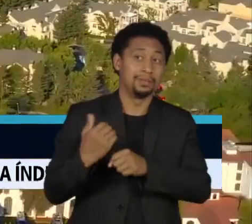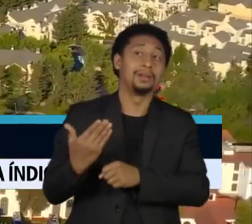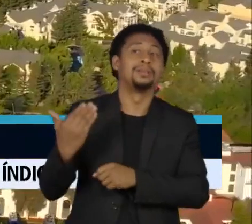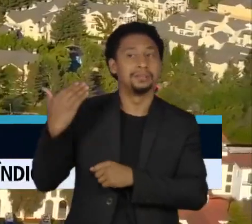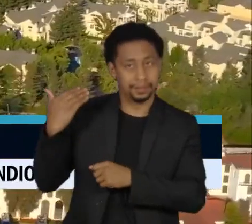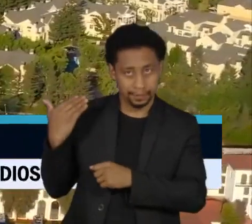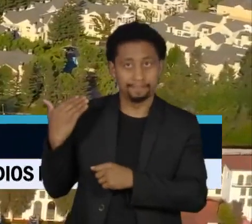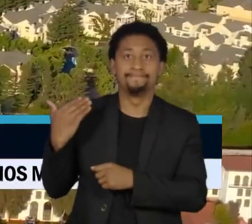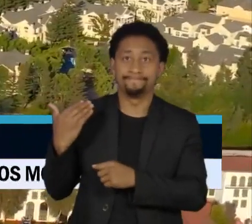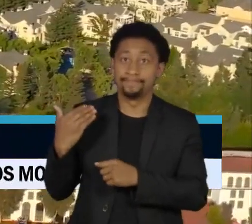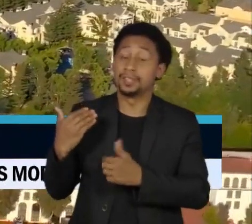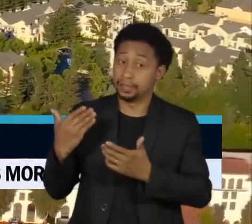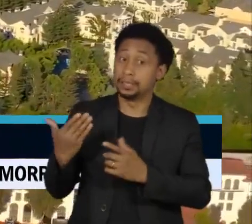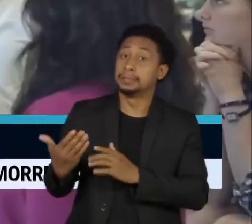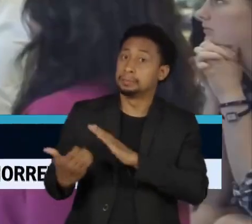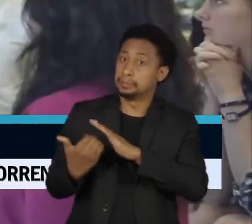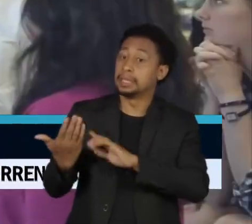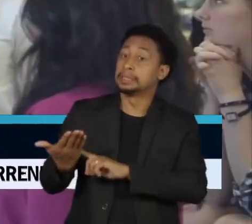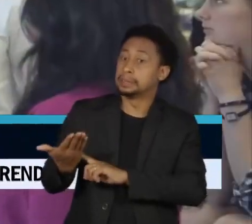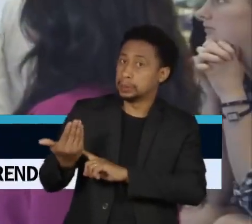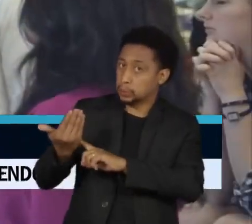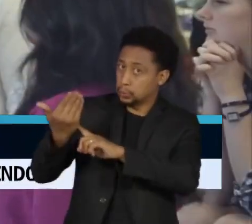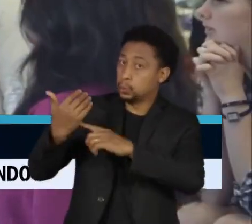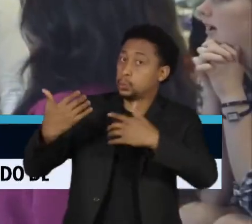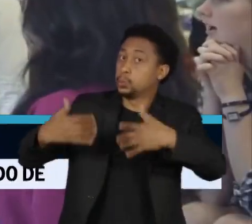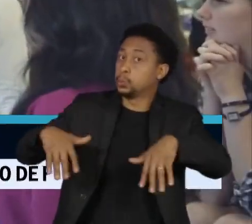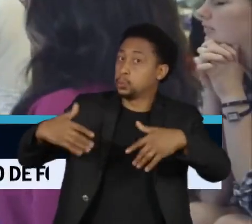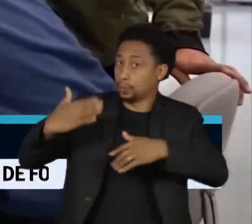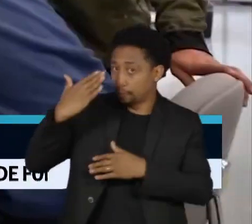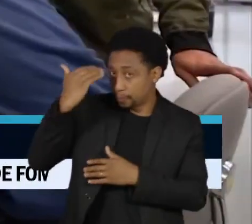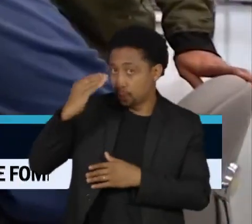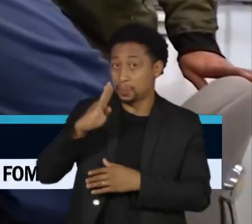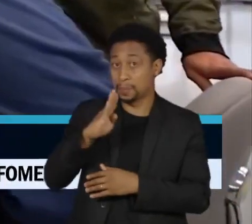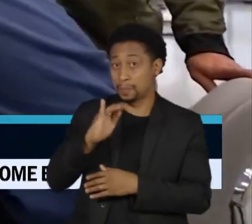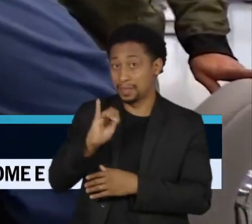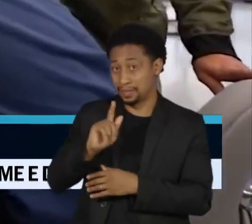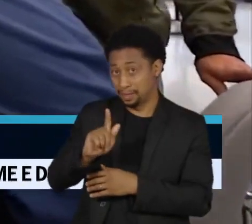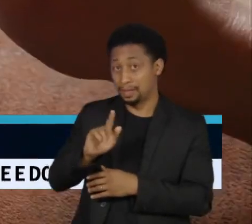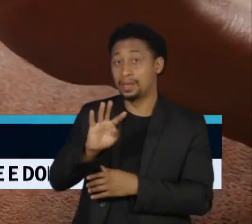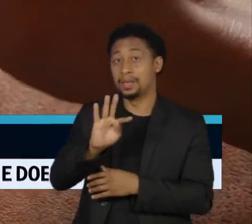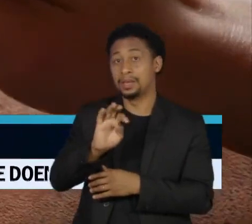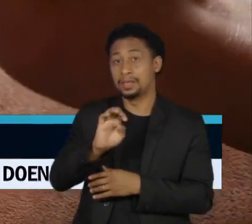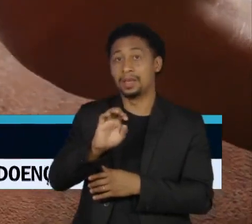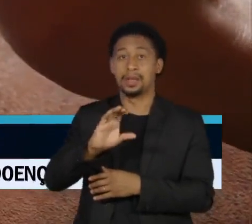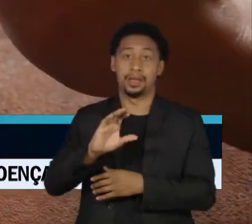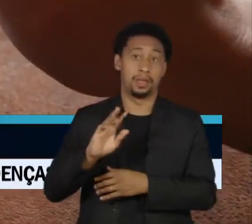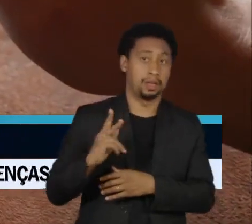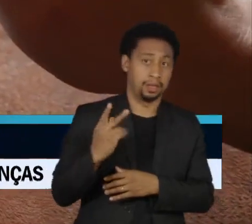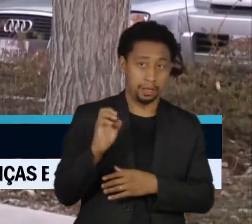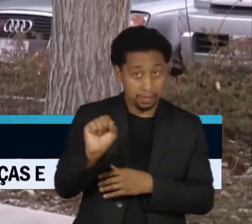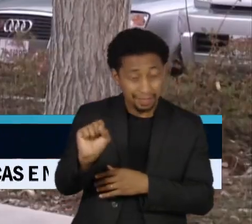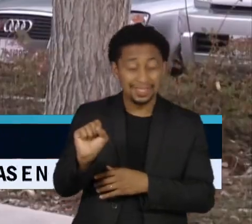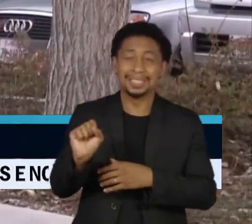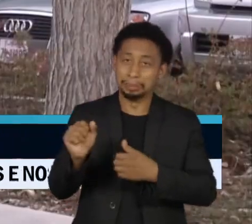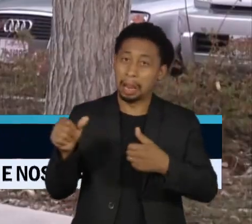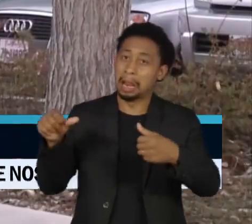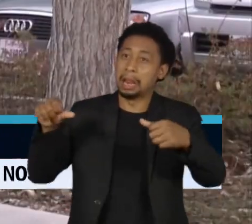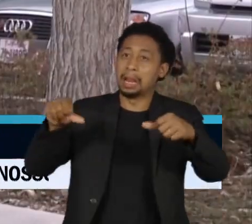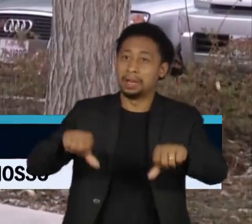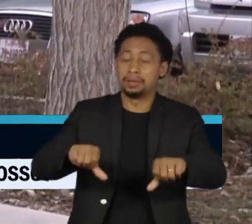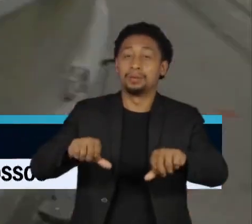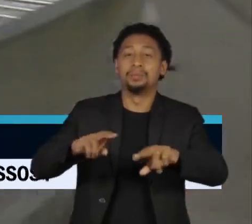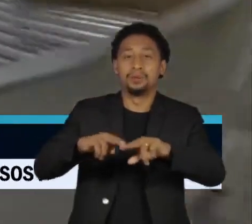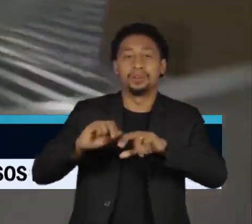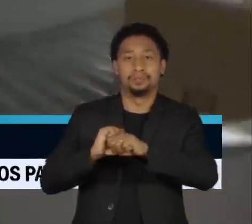massa nas gigantes de tecnologia, as chamadas Big Techs, se tornaram um fenômeno pós-pandemia. Ontem, a